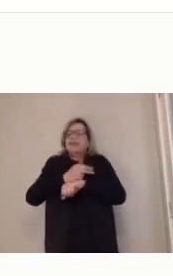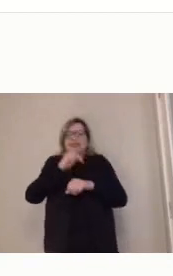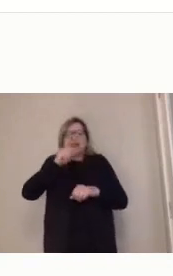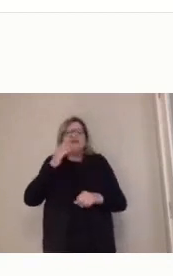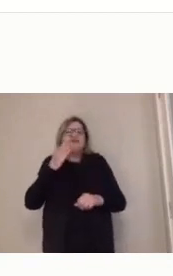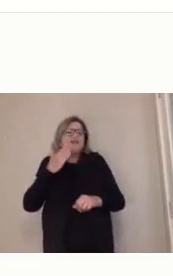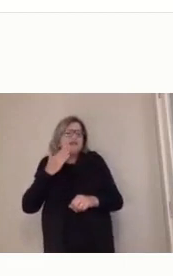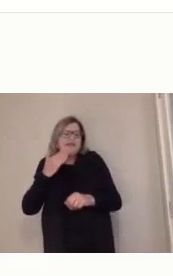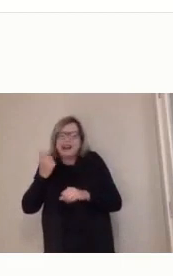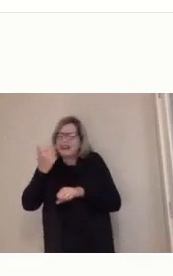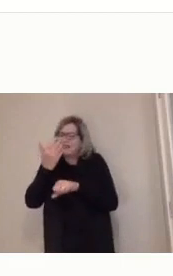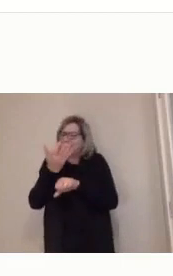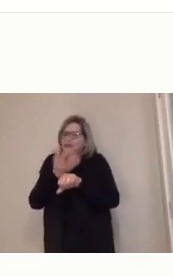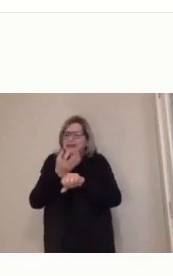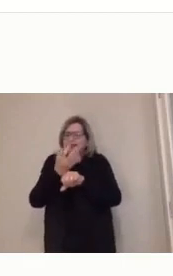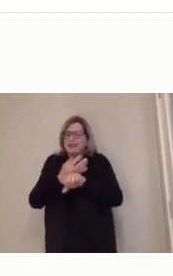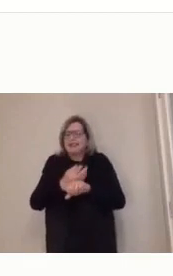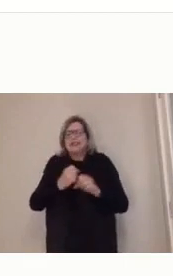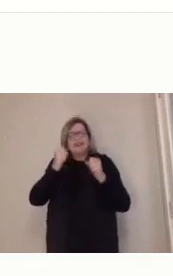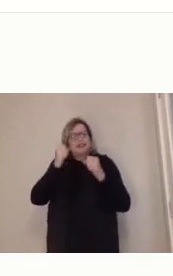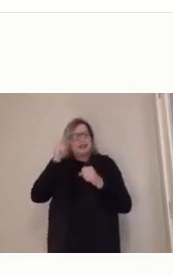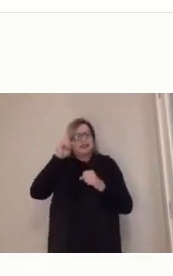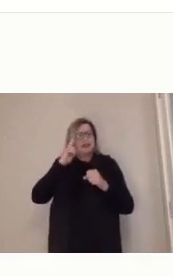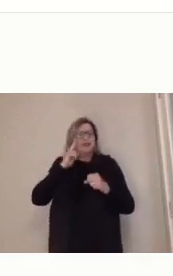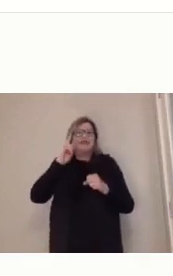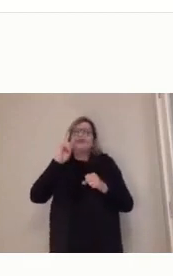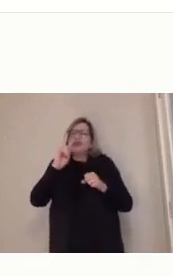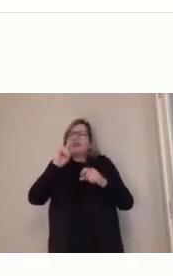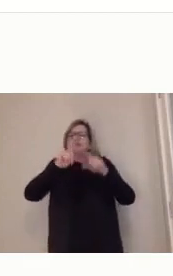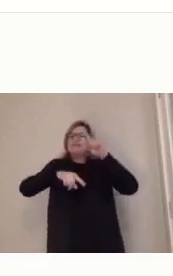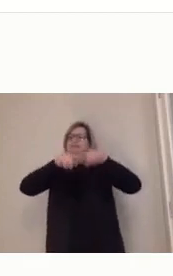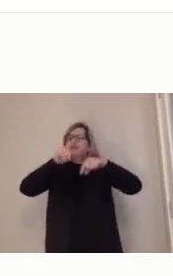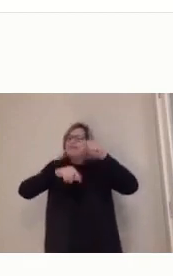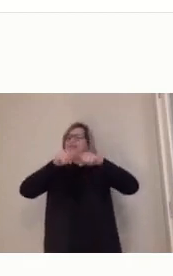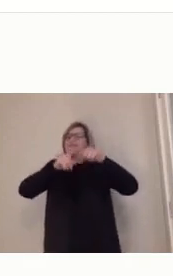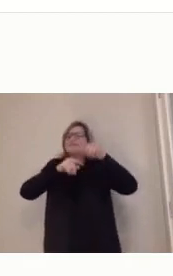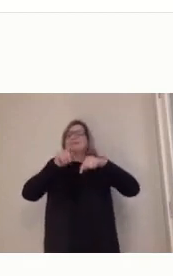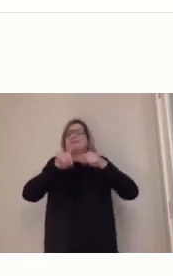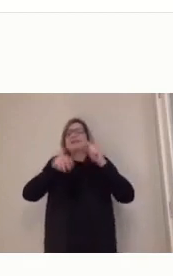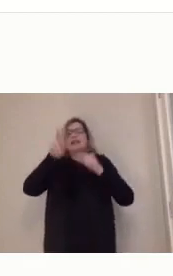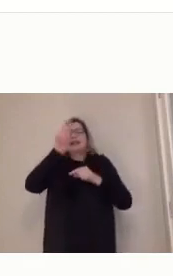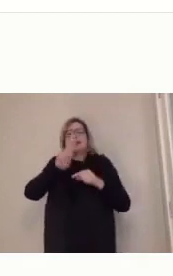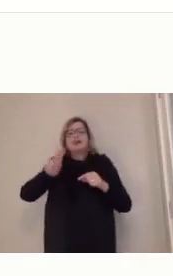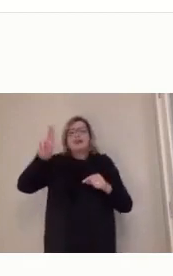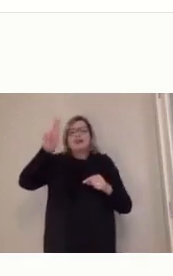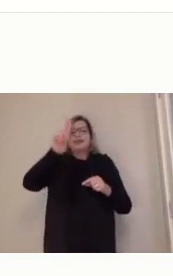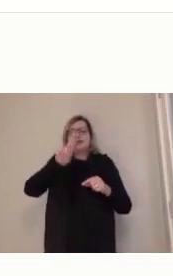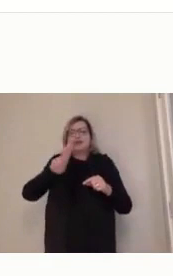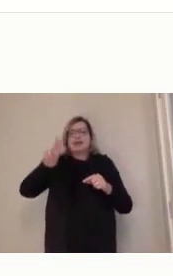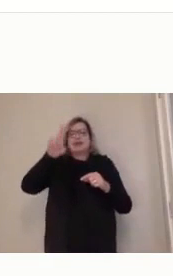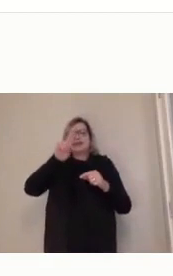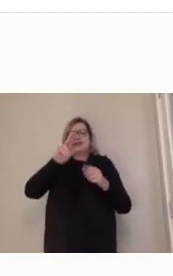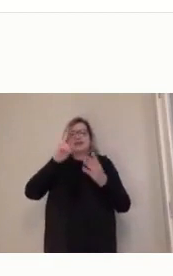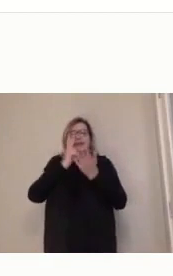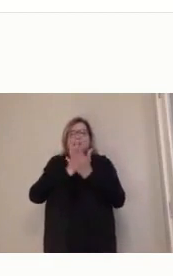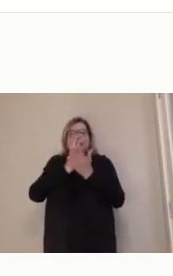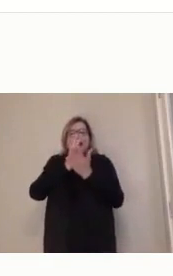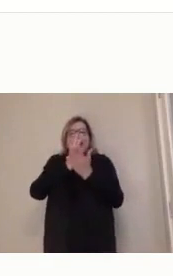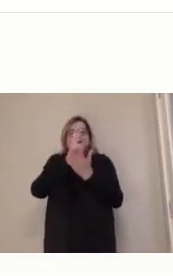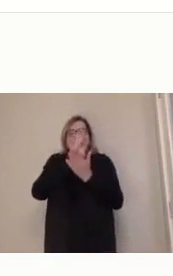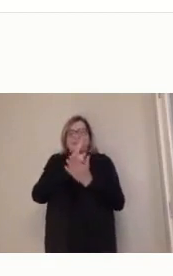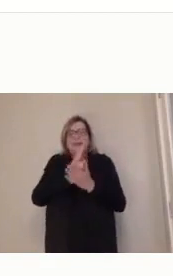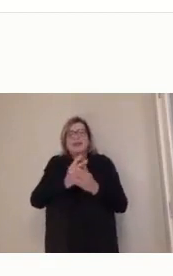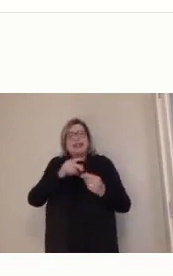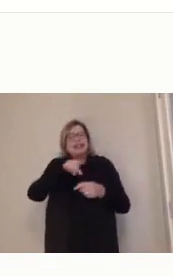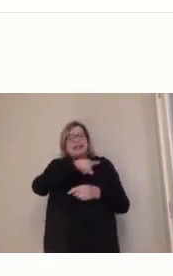ver os materiais que estão disponíveis e acessá-los, e com essa, com essa dinâmica de estudo, tenho certeza que vocês